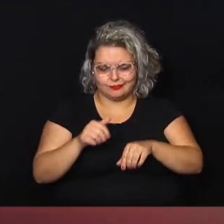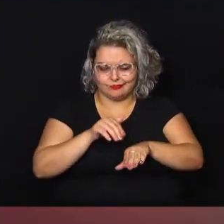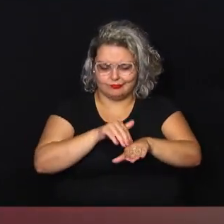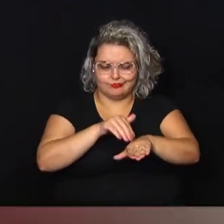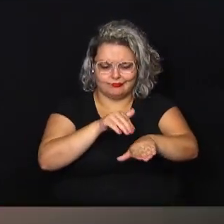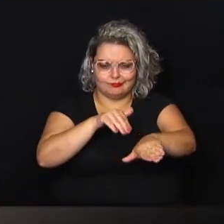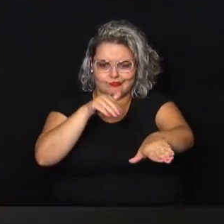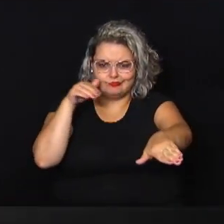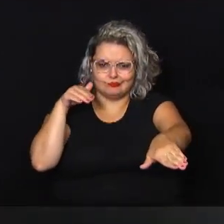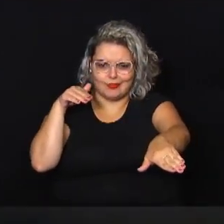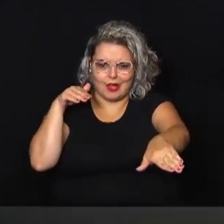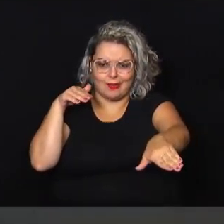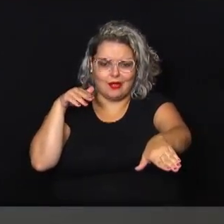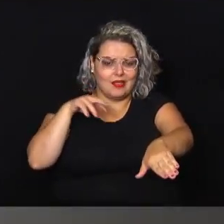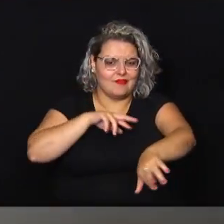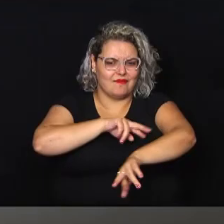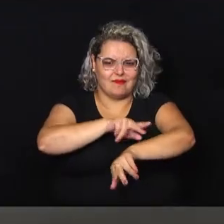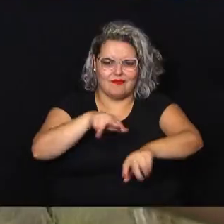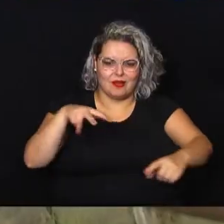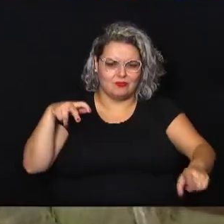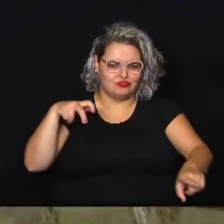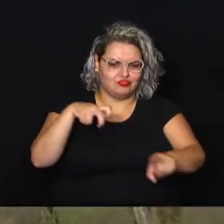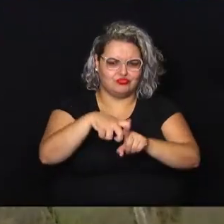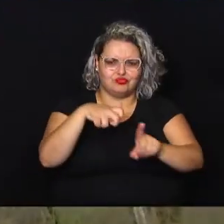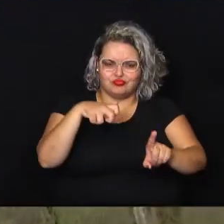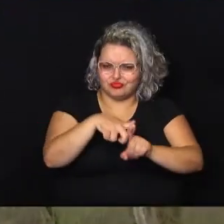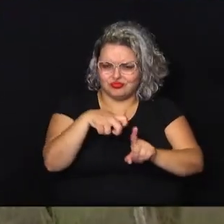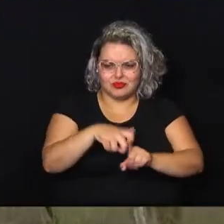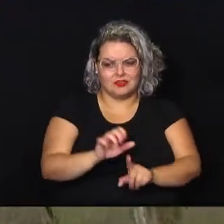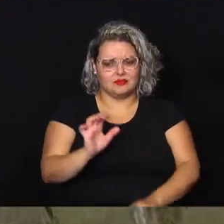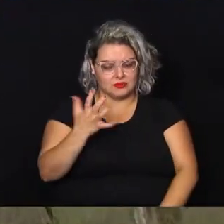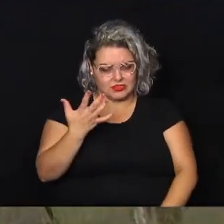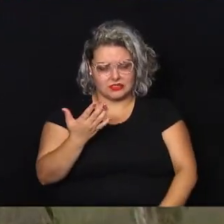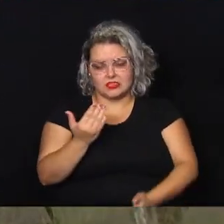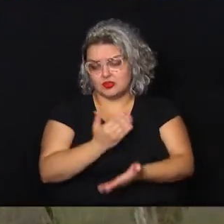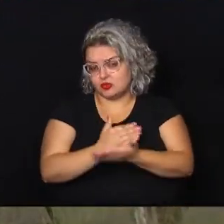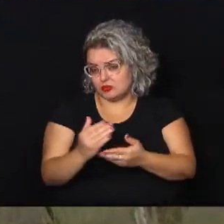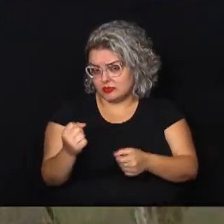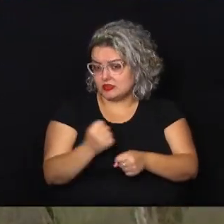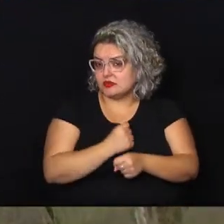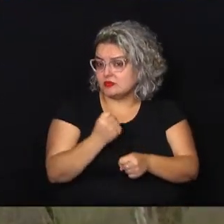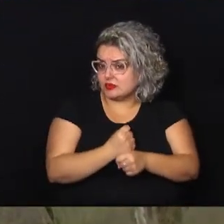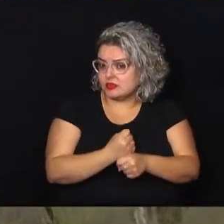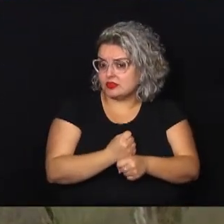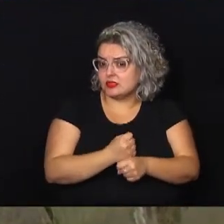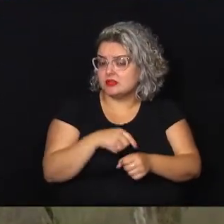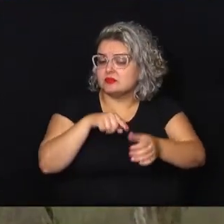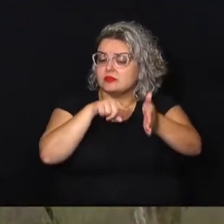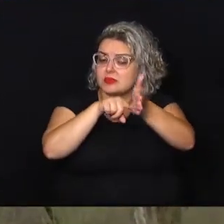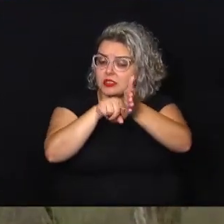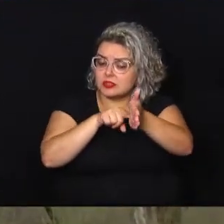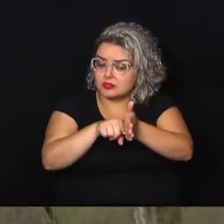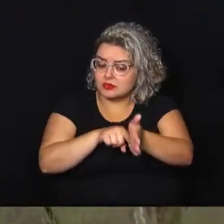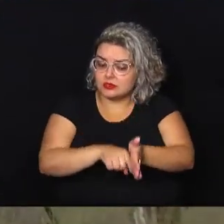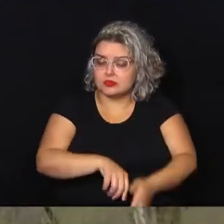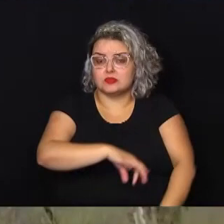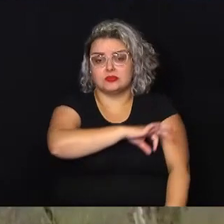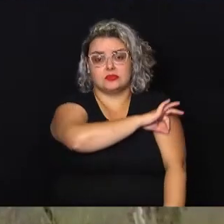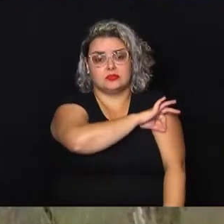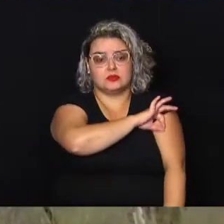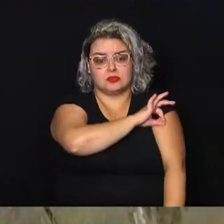e inúmeros acidentes ocorridos. Desde o início da obra, nós estamos questionando a prefeitura sobre o